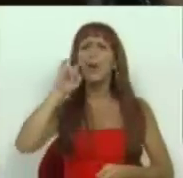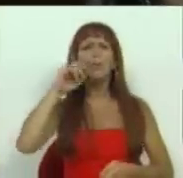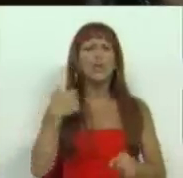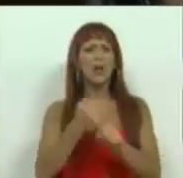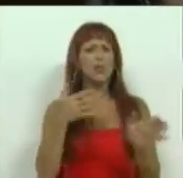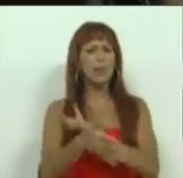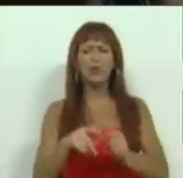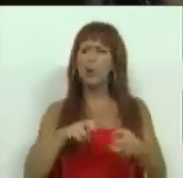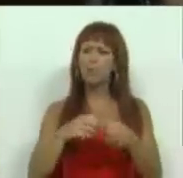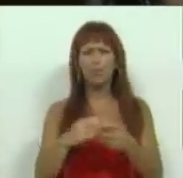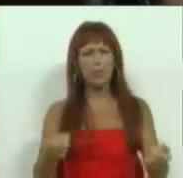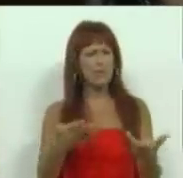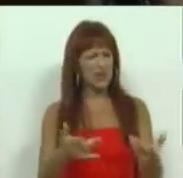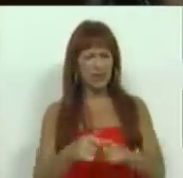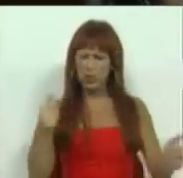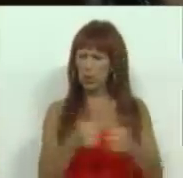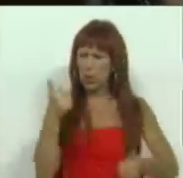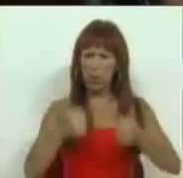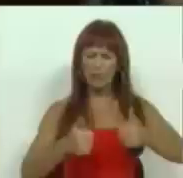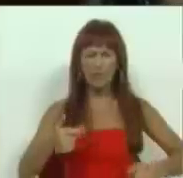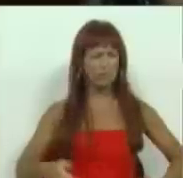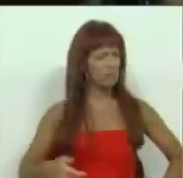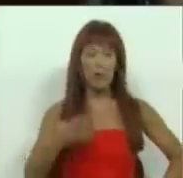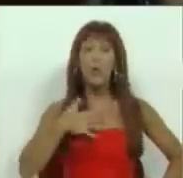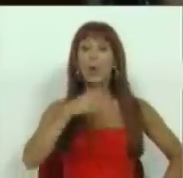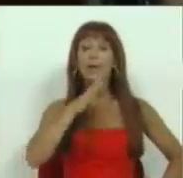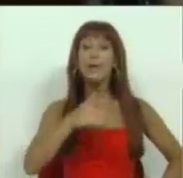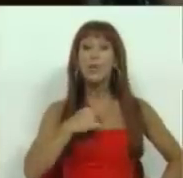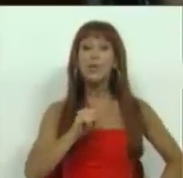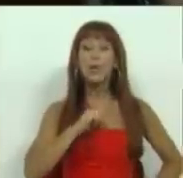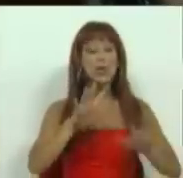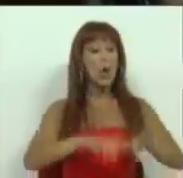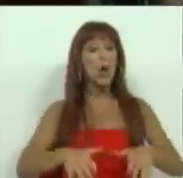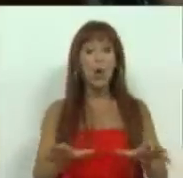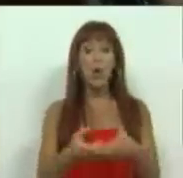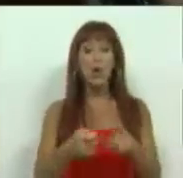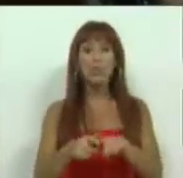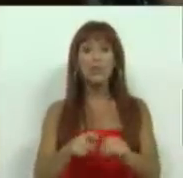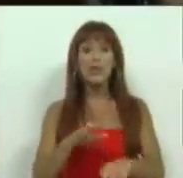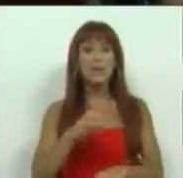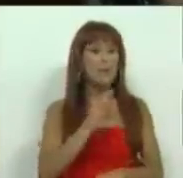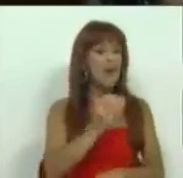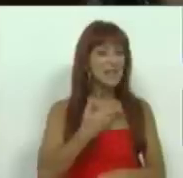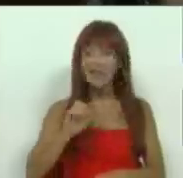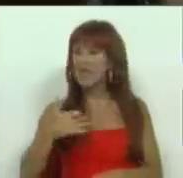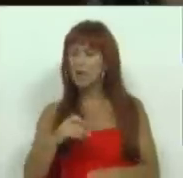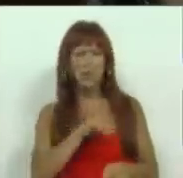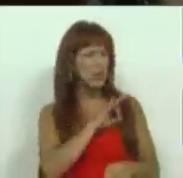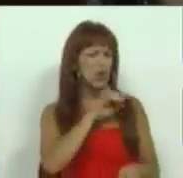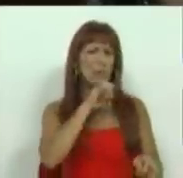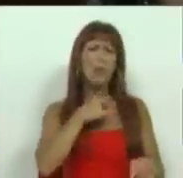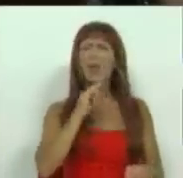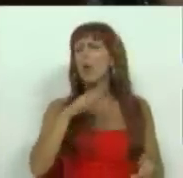resolver os problemas da competitividade. Eu queria dizer ao grupo parlamentar do PSD e do CDS que os senhores até